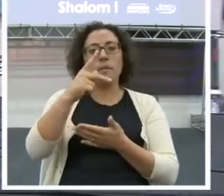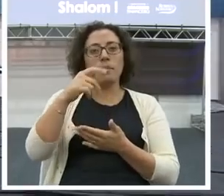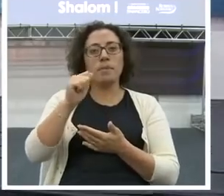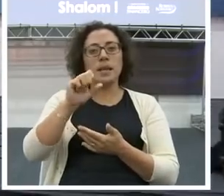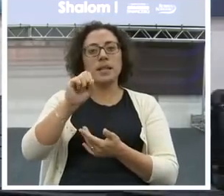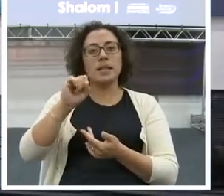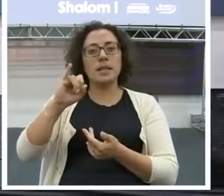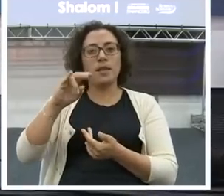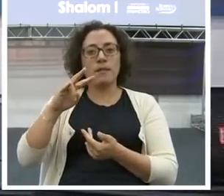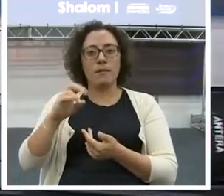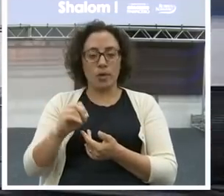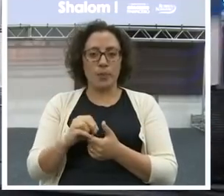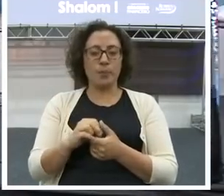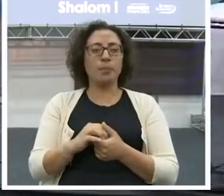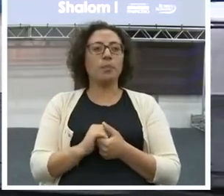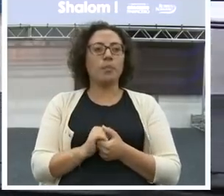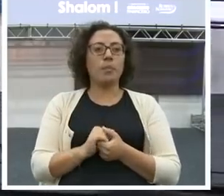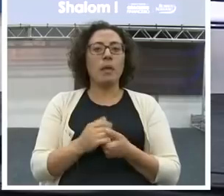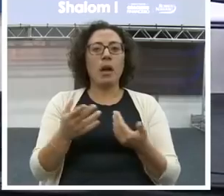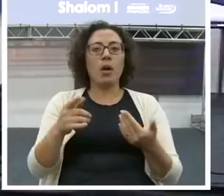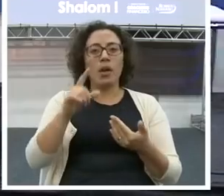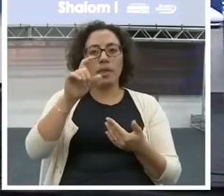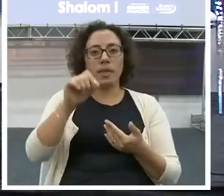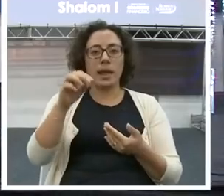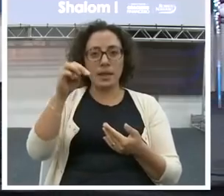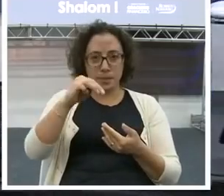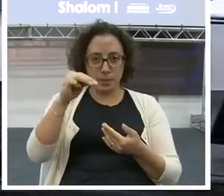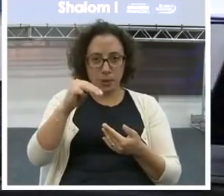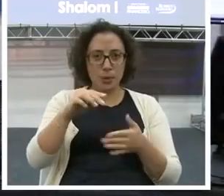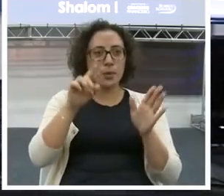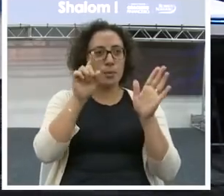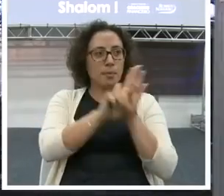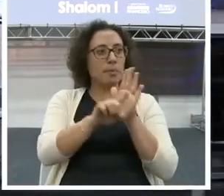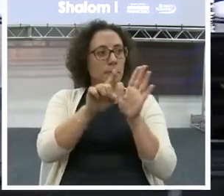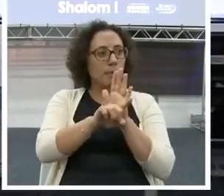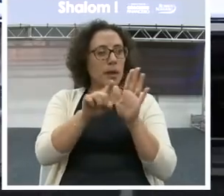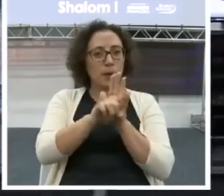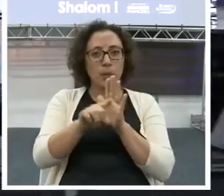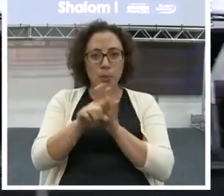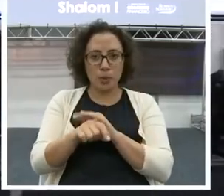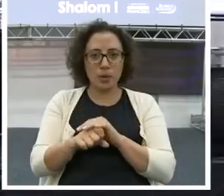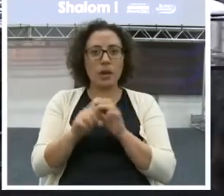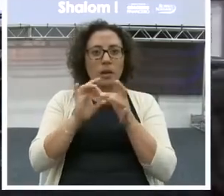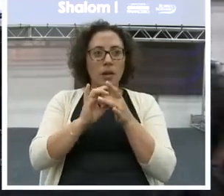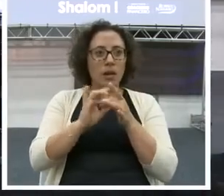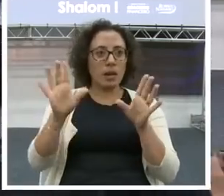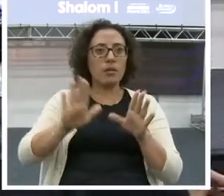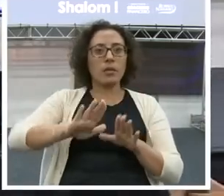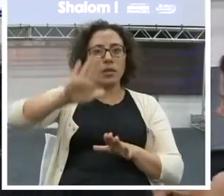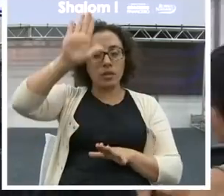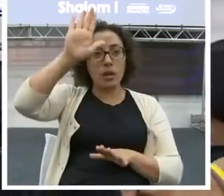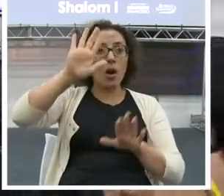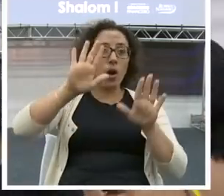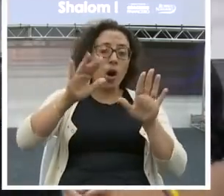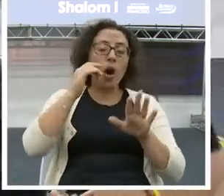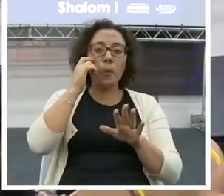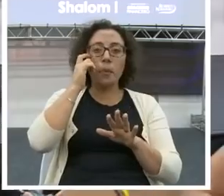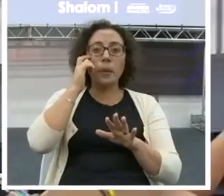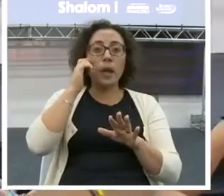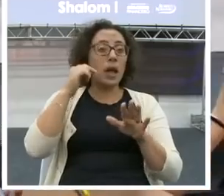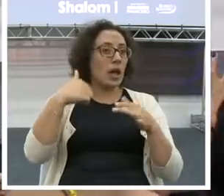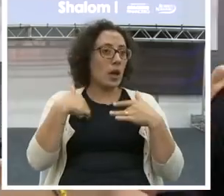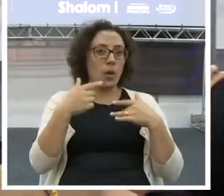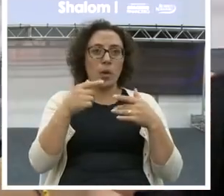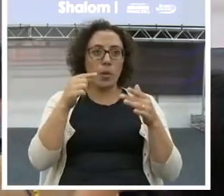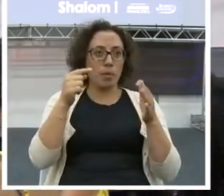Eu vou abrir dez minutos para vocês, para as nossas perguntas. Eu quero responder. A única pergunta que eu não